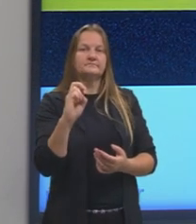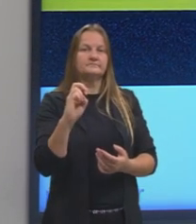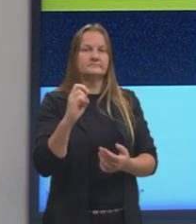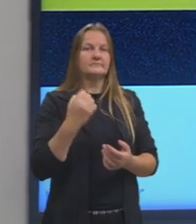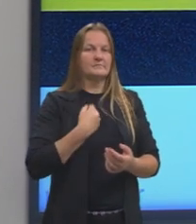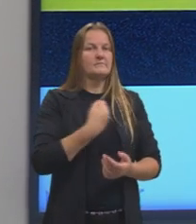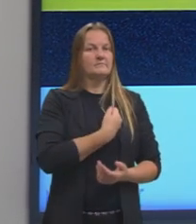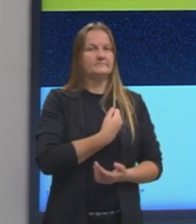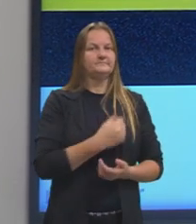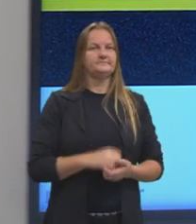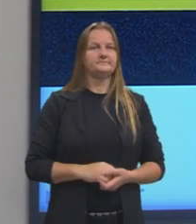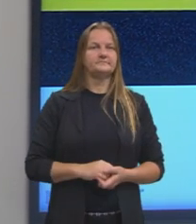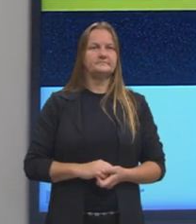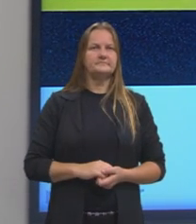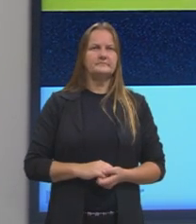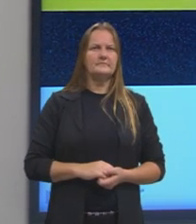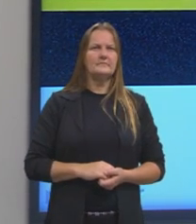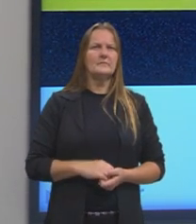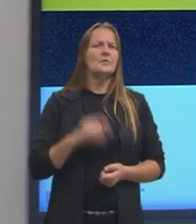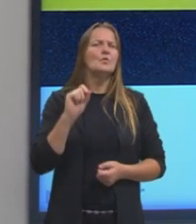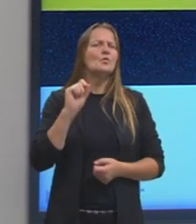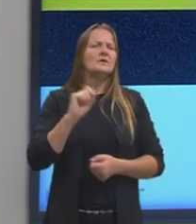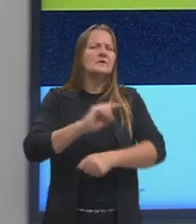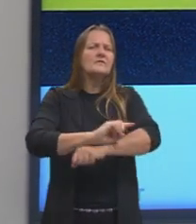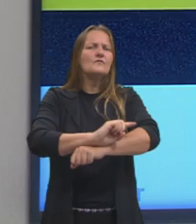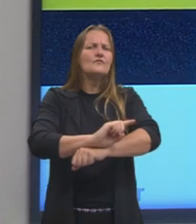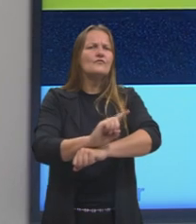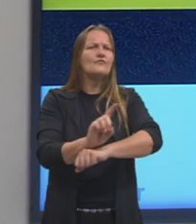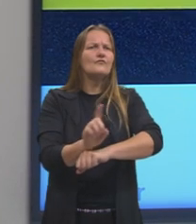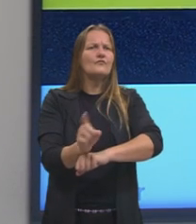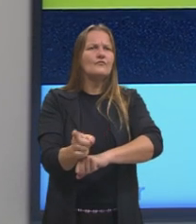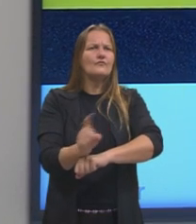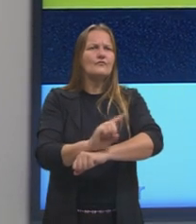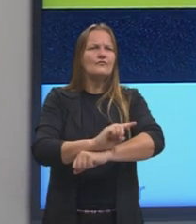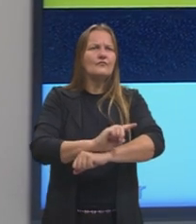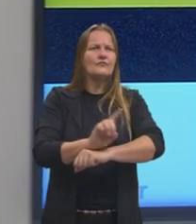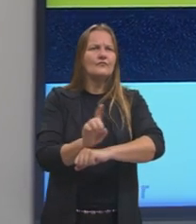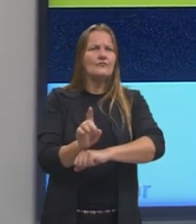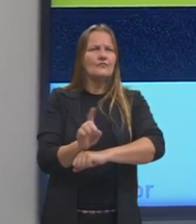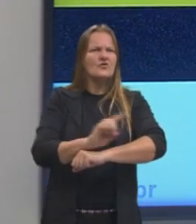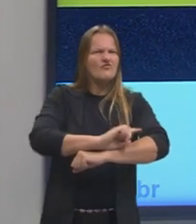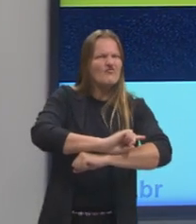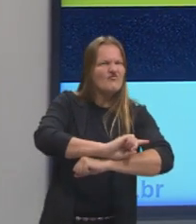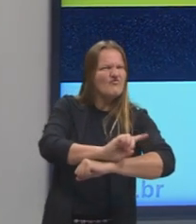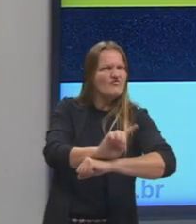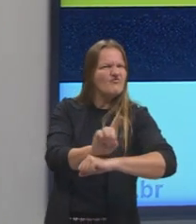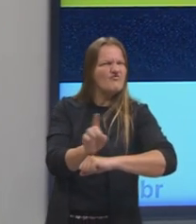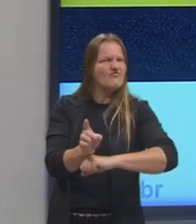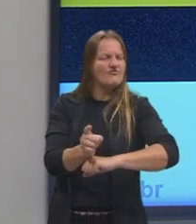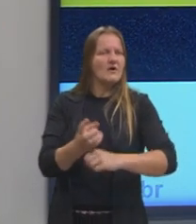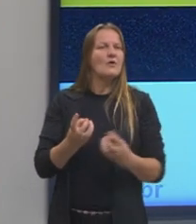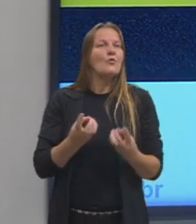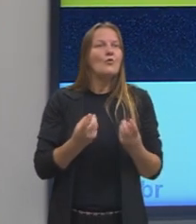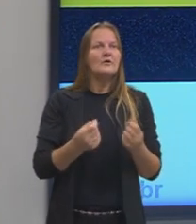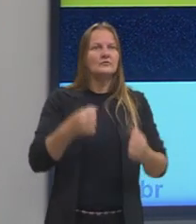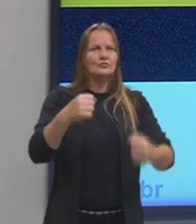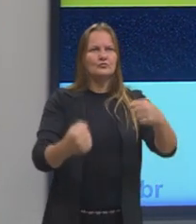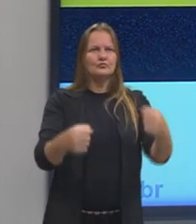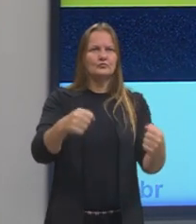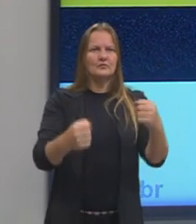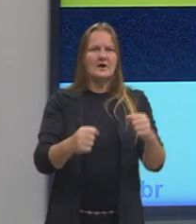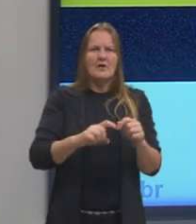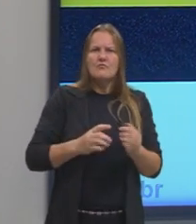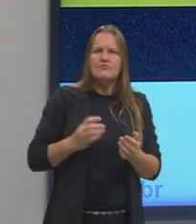Tá, e agora, o que é a velocidade? É justamente quanto esse carro